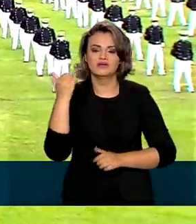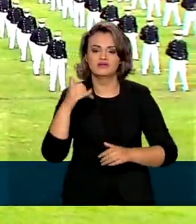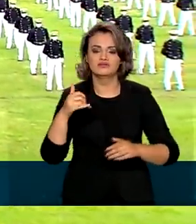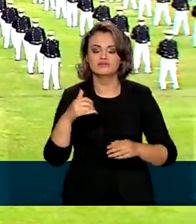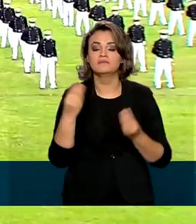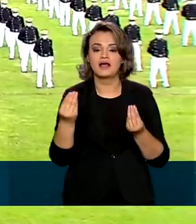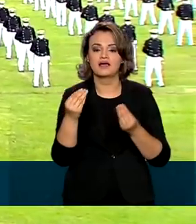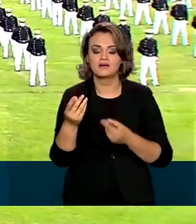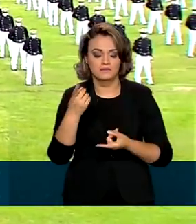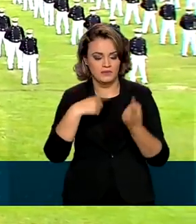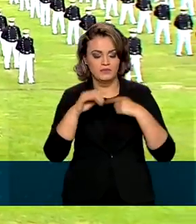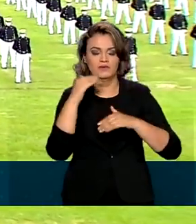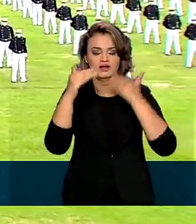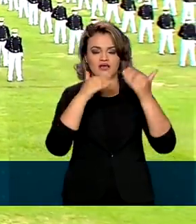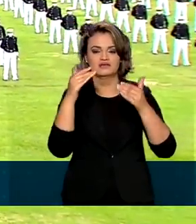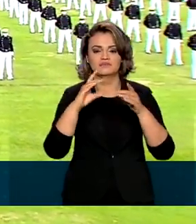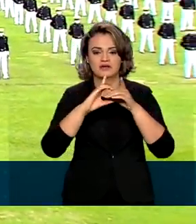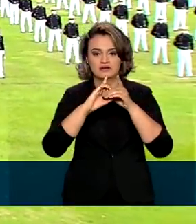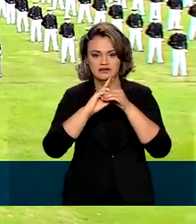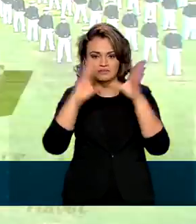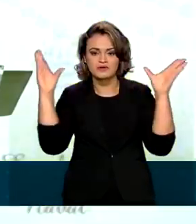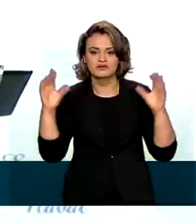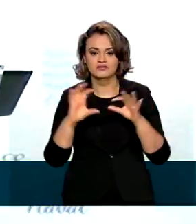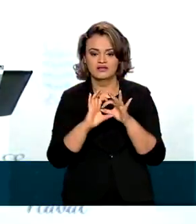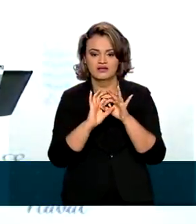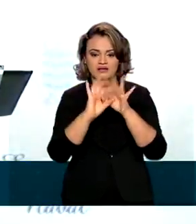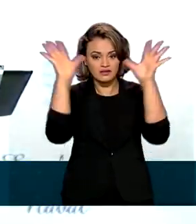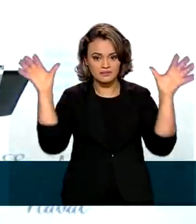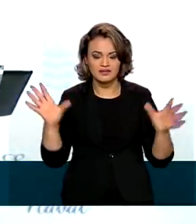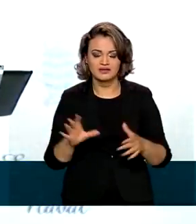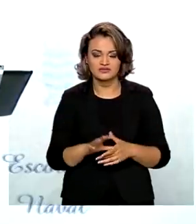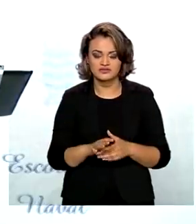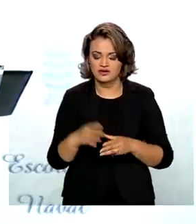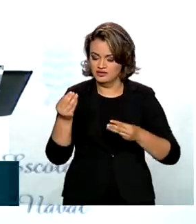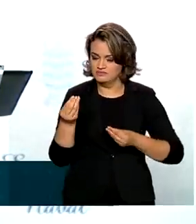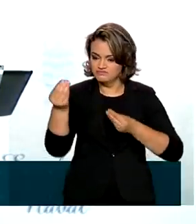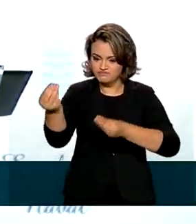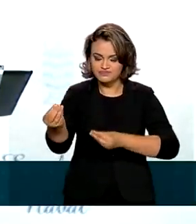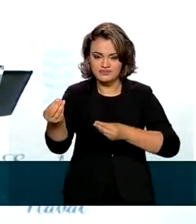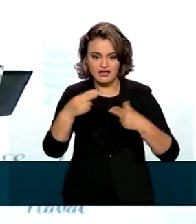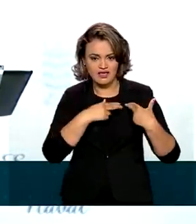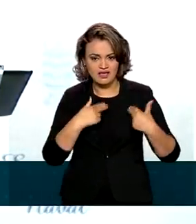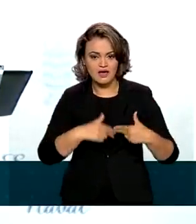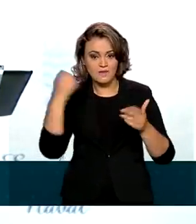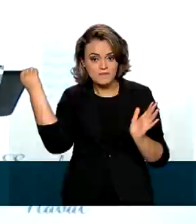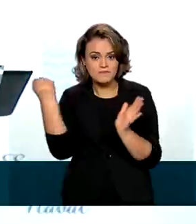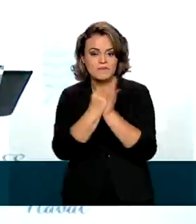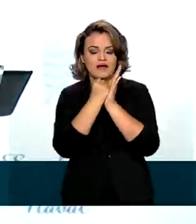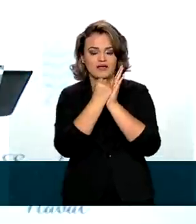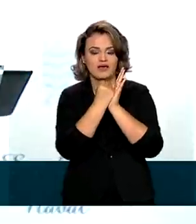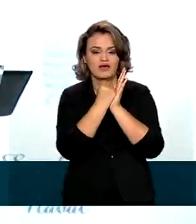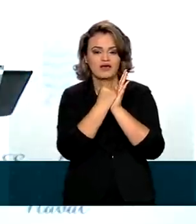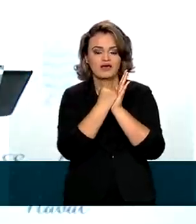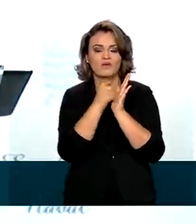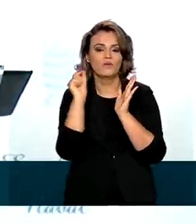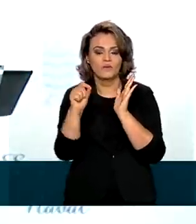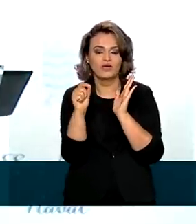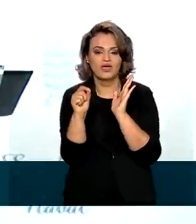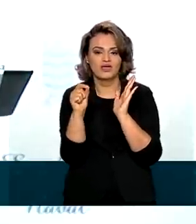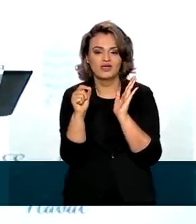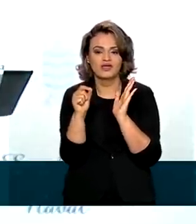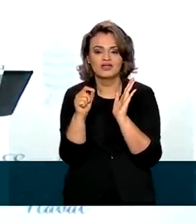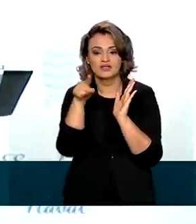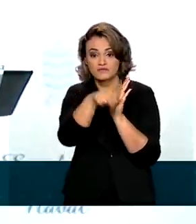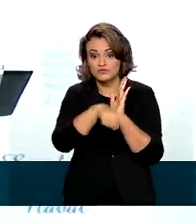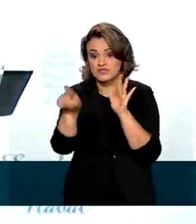para a liberdade e para a democracia. O recebimento do seu espadim, símbolo do aspirante, é a materialização